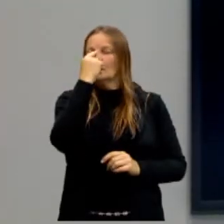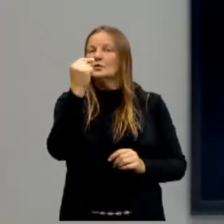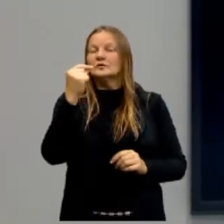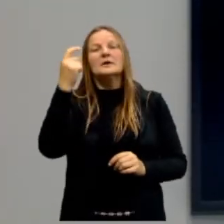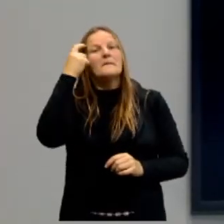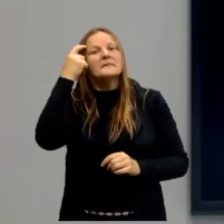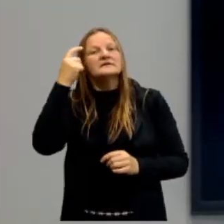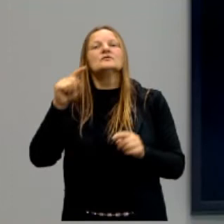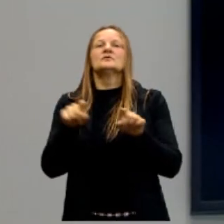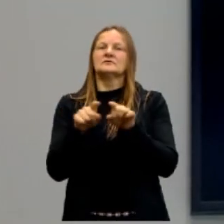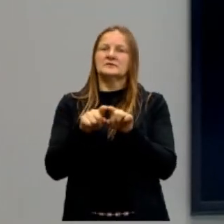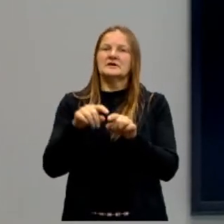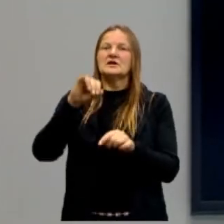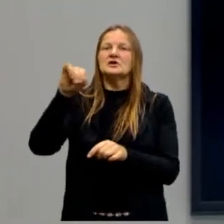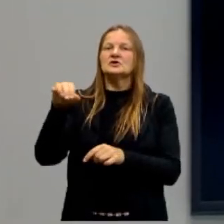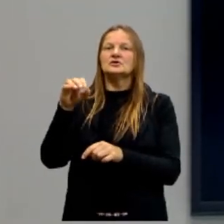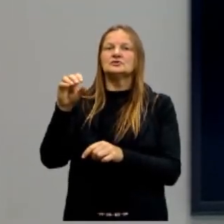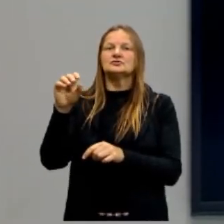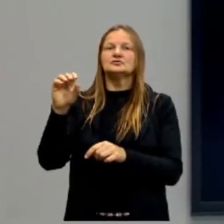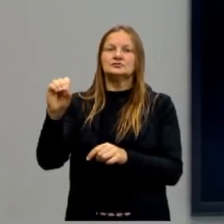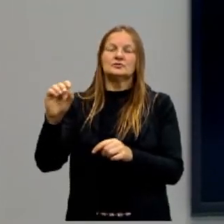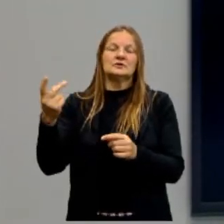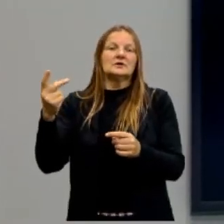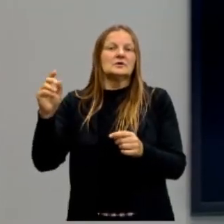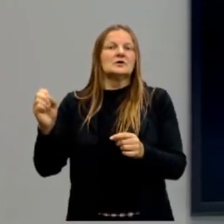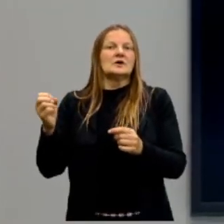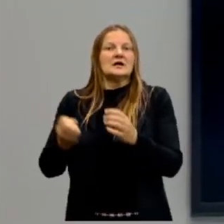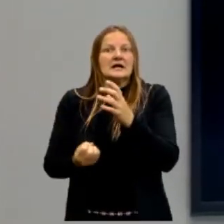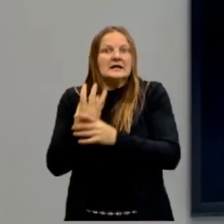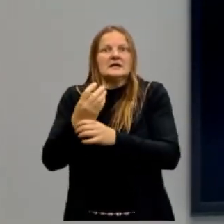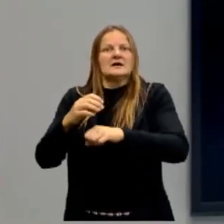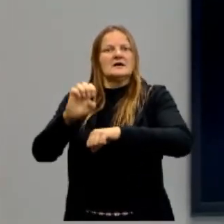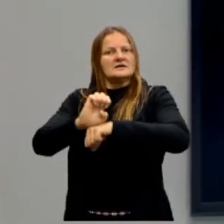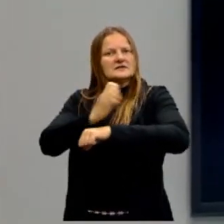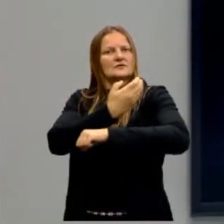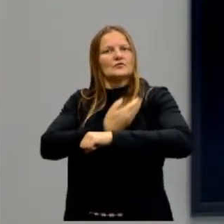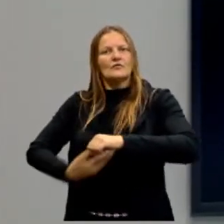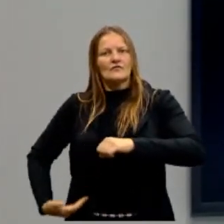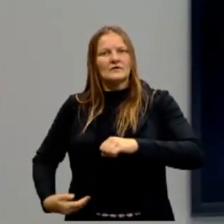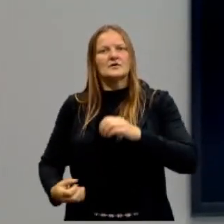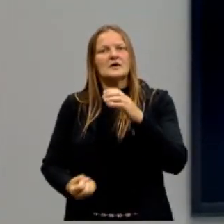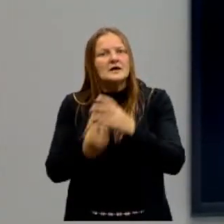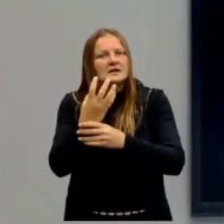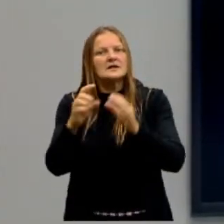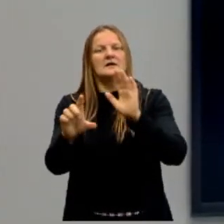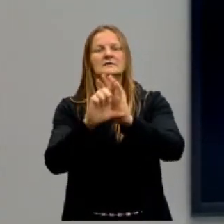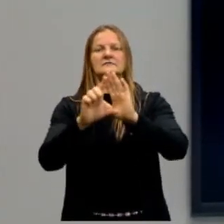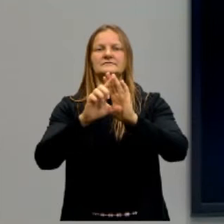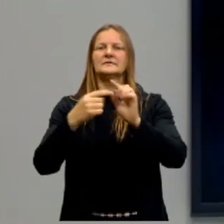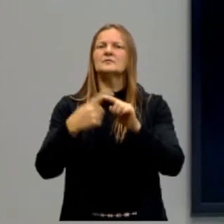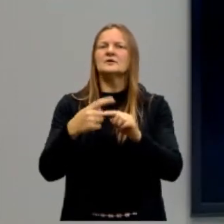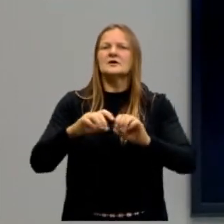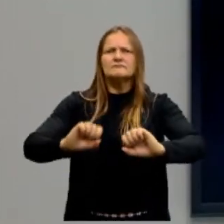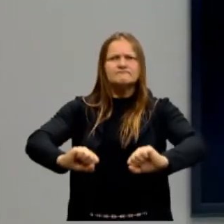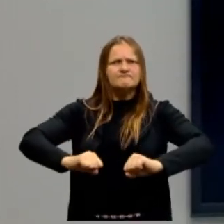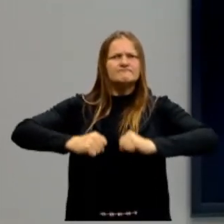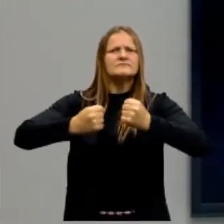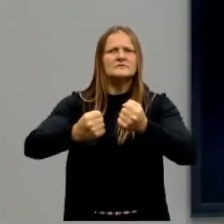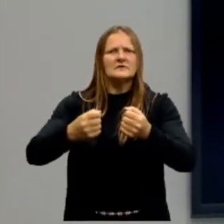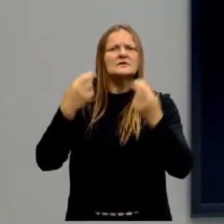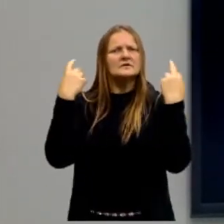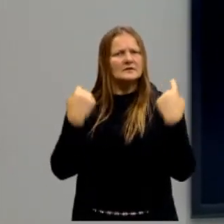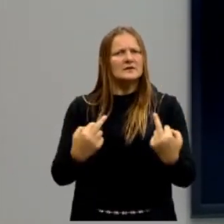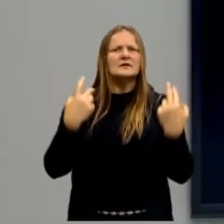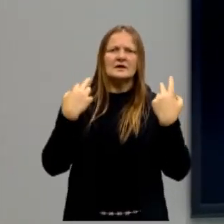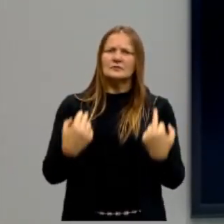pensador que vai por aí. Criamos o Estado, criamos as leis para defesa natural, não